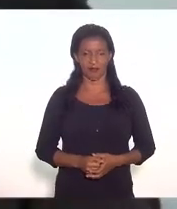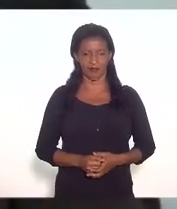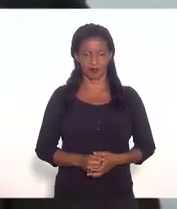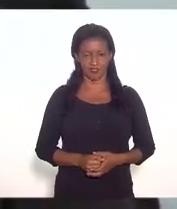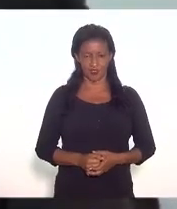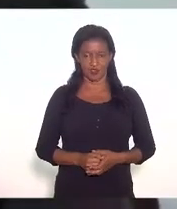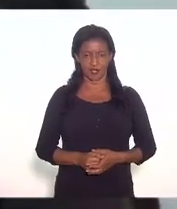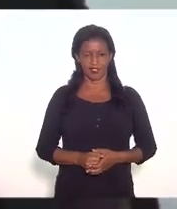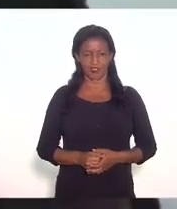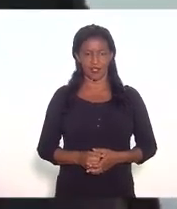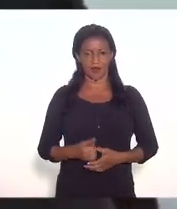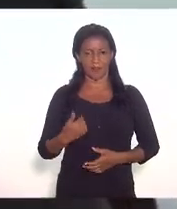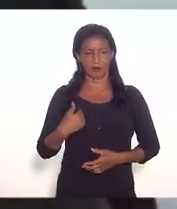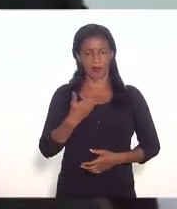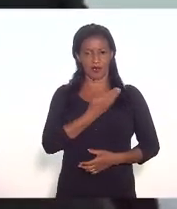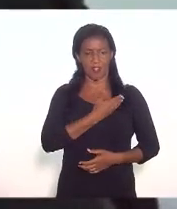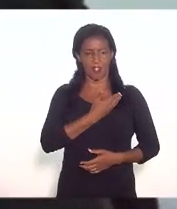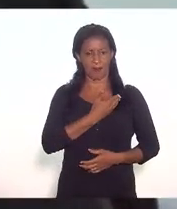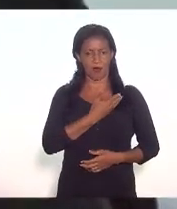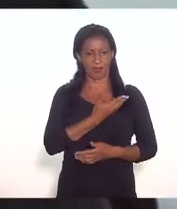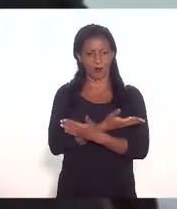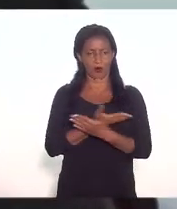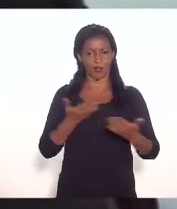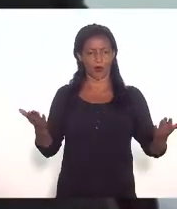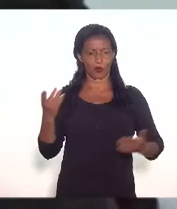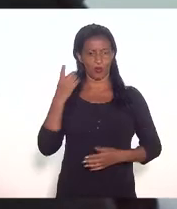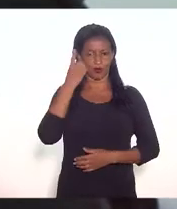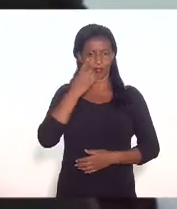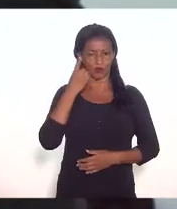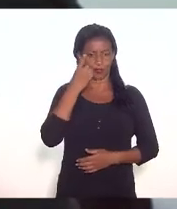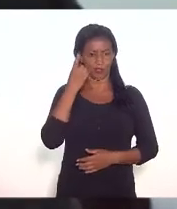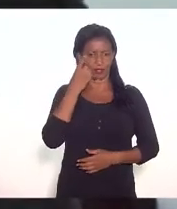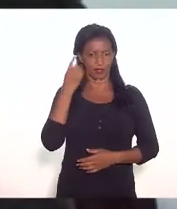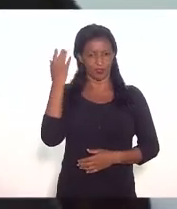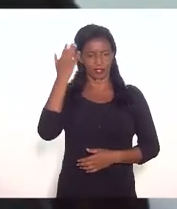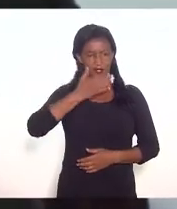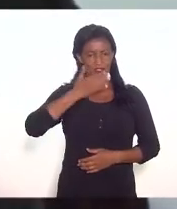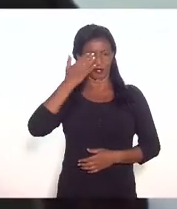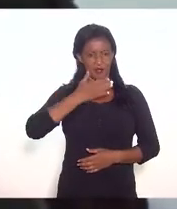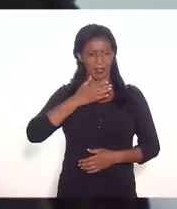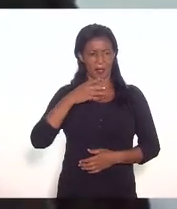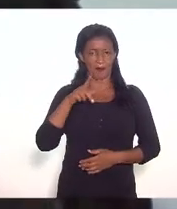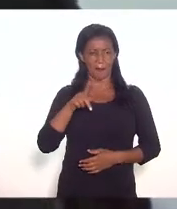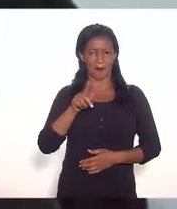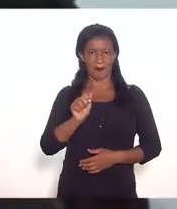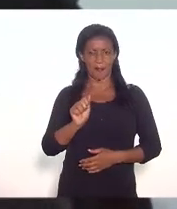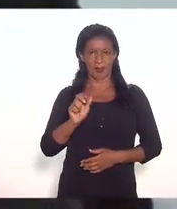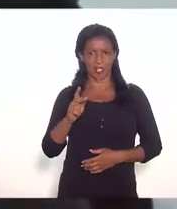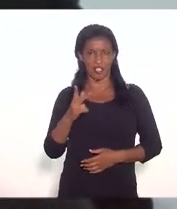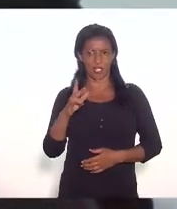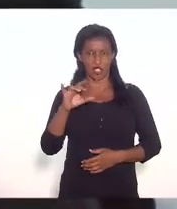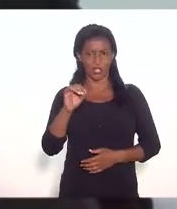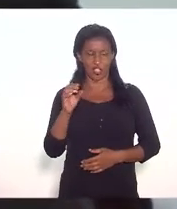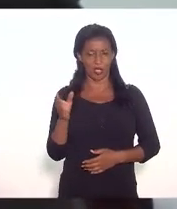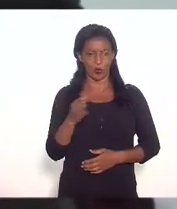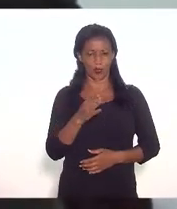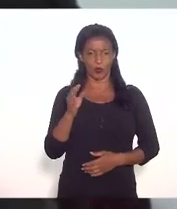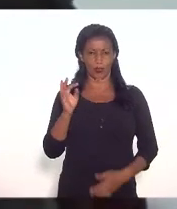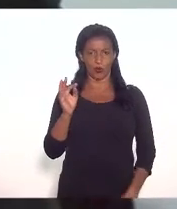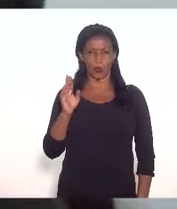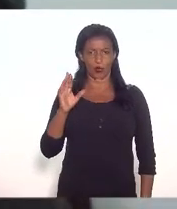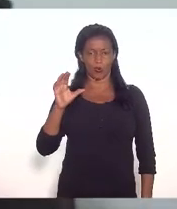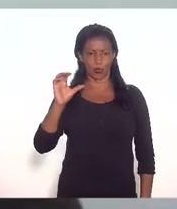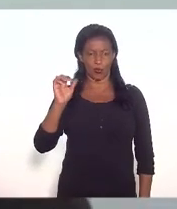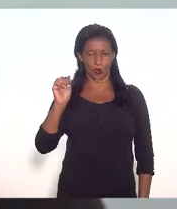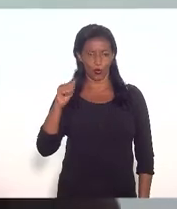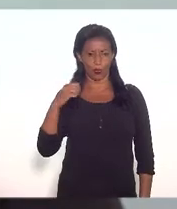meu amigo deputado Luiz Paulo a todos os deputados presentes Pacheco Tutuca deputada Célia